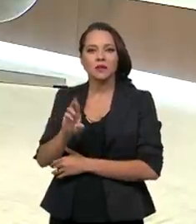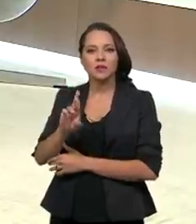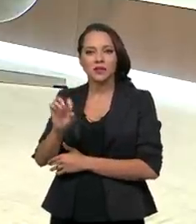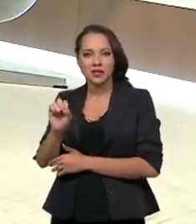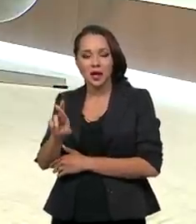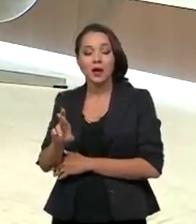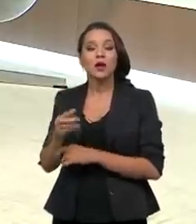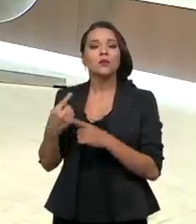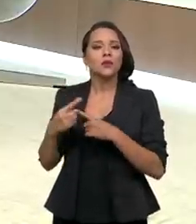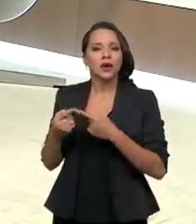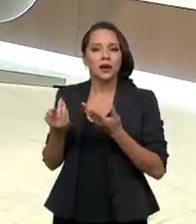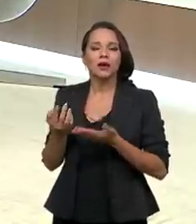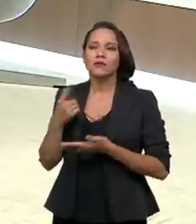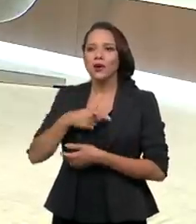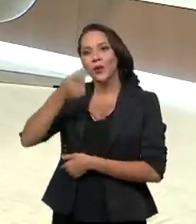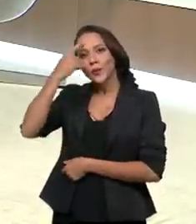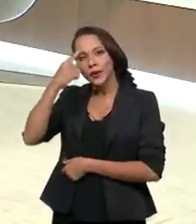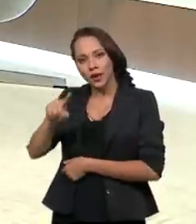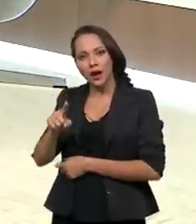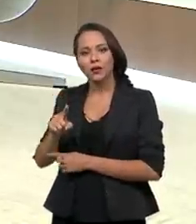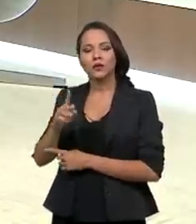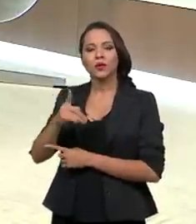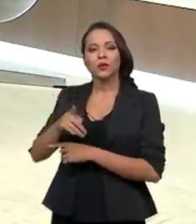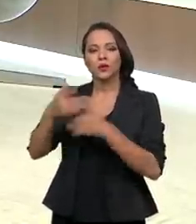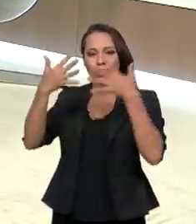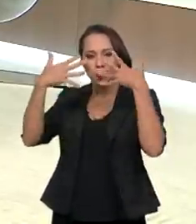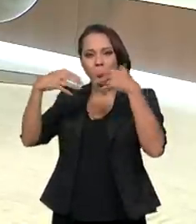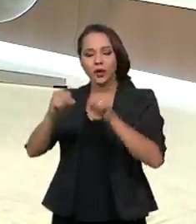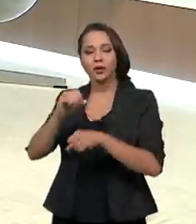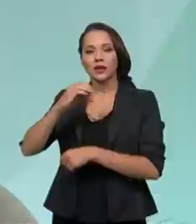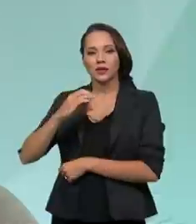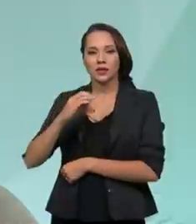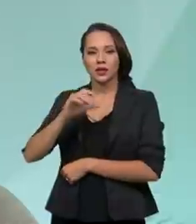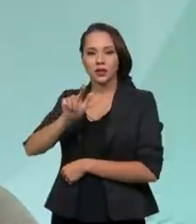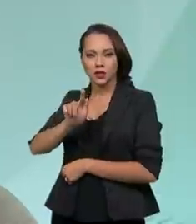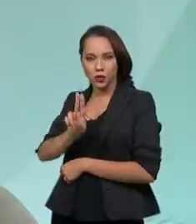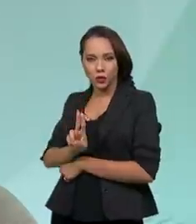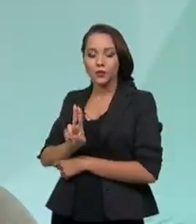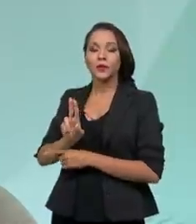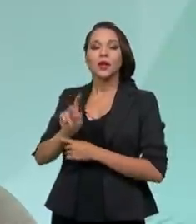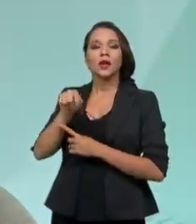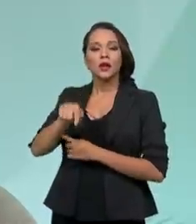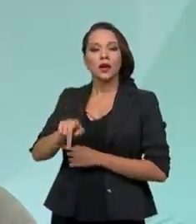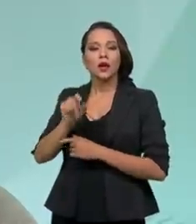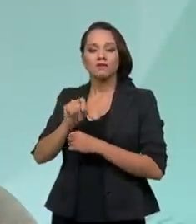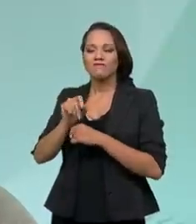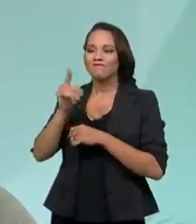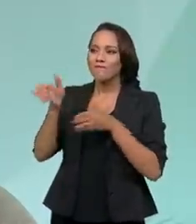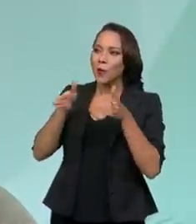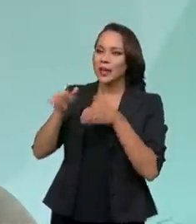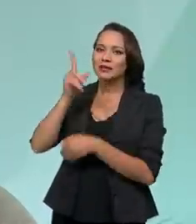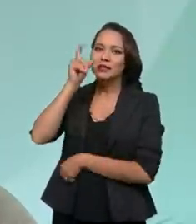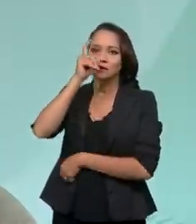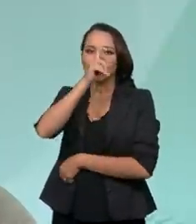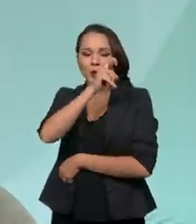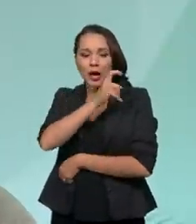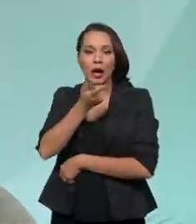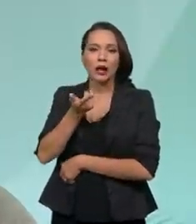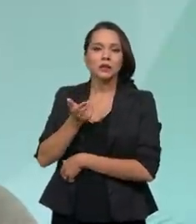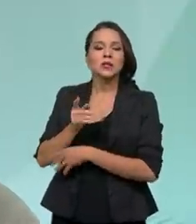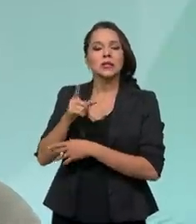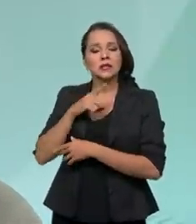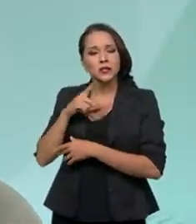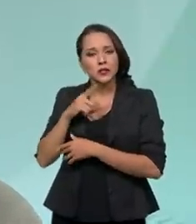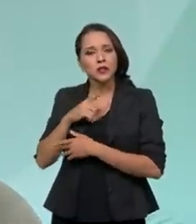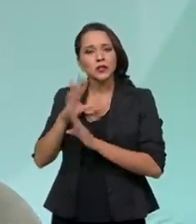por conta de uma determinação do Tribunal de Contas da União. O quadro era um quadro de dificuldades e existia